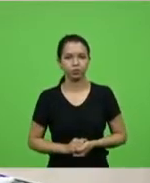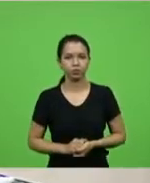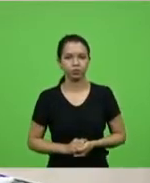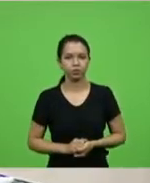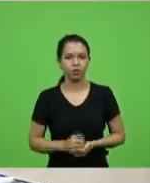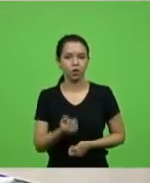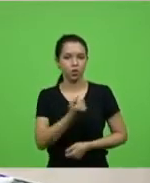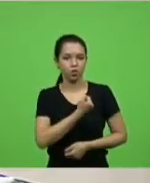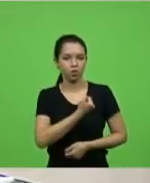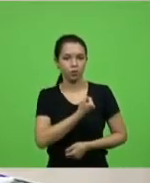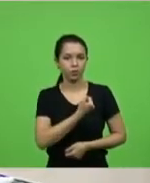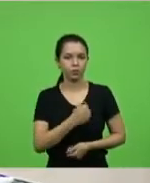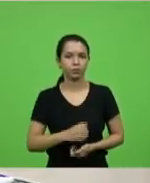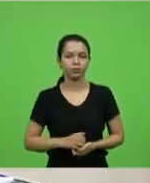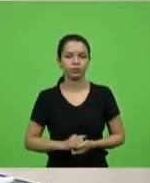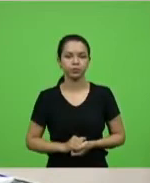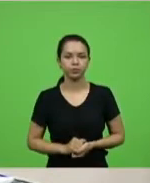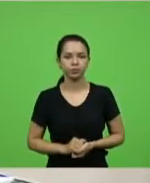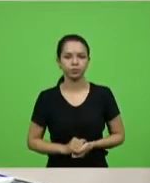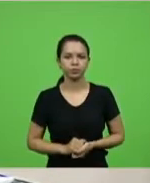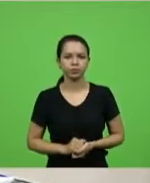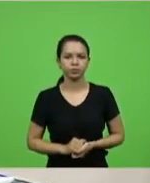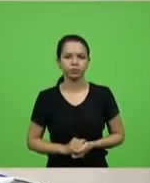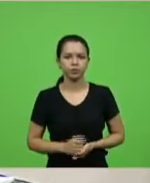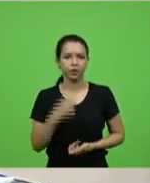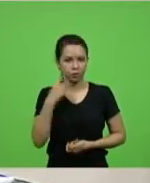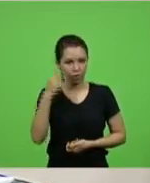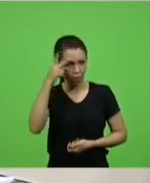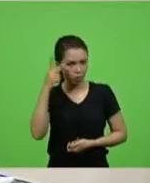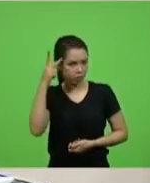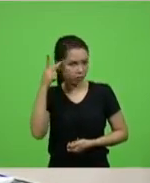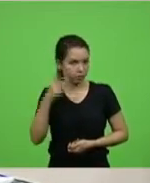Moção número... Pois não, deputada Paulinha.